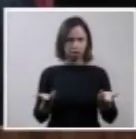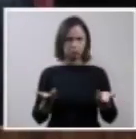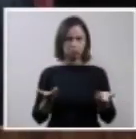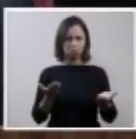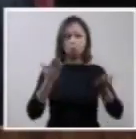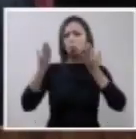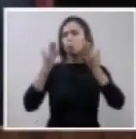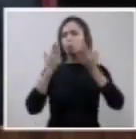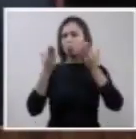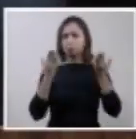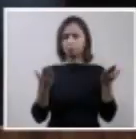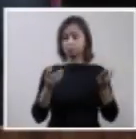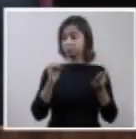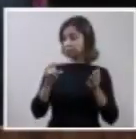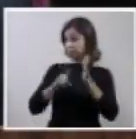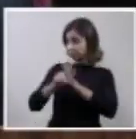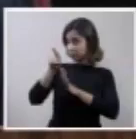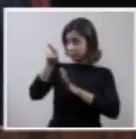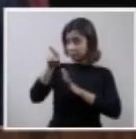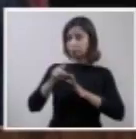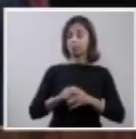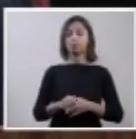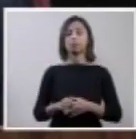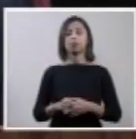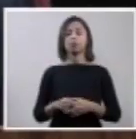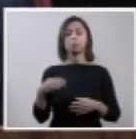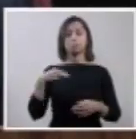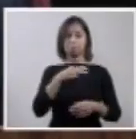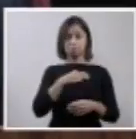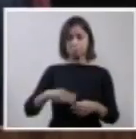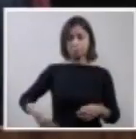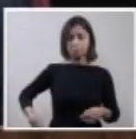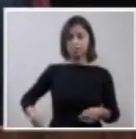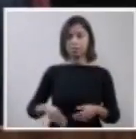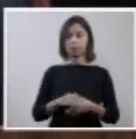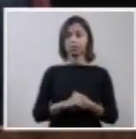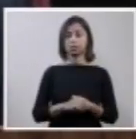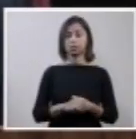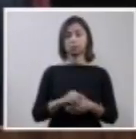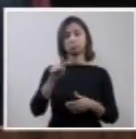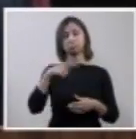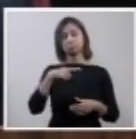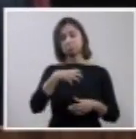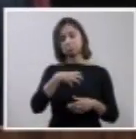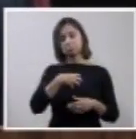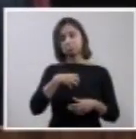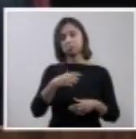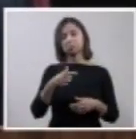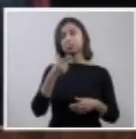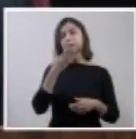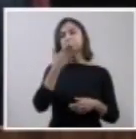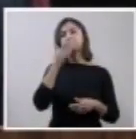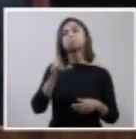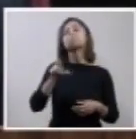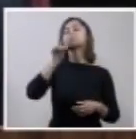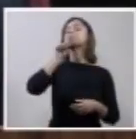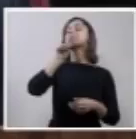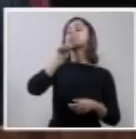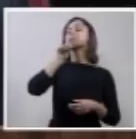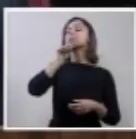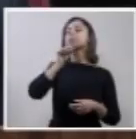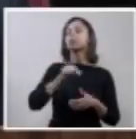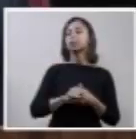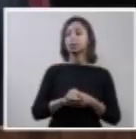Vossa Excelência, tivesse que optar, optaria pela